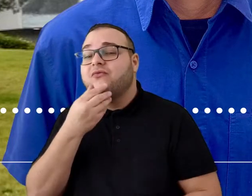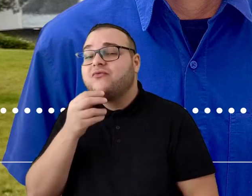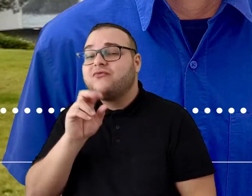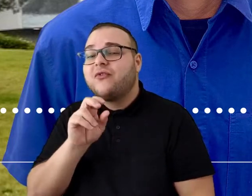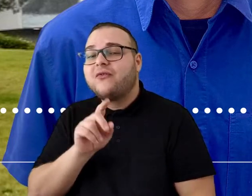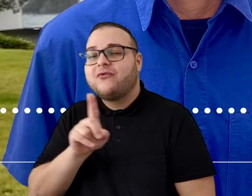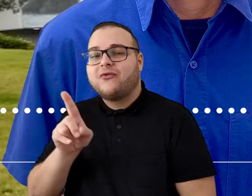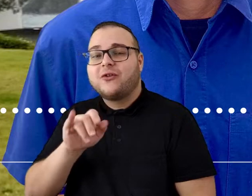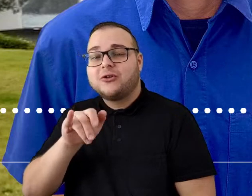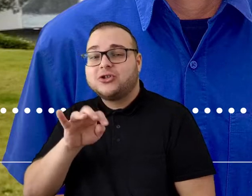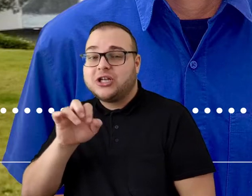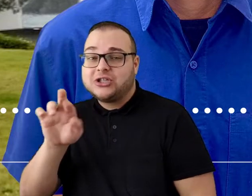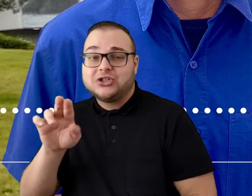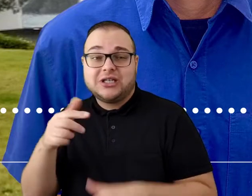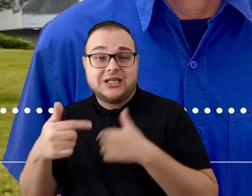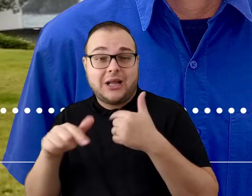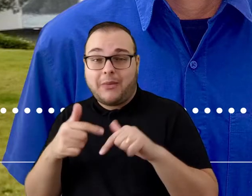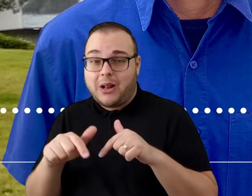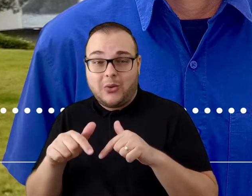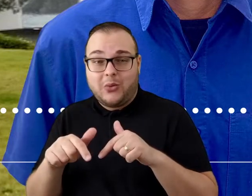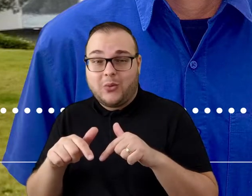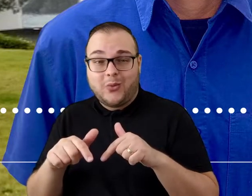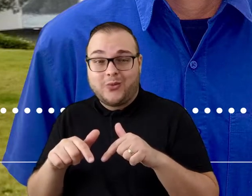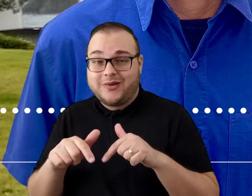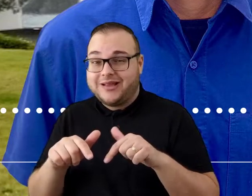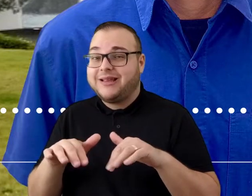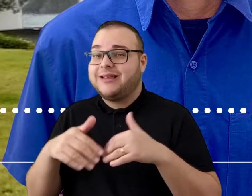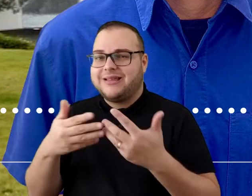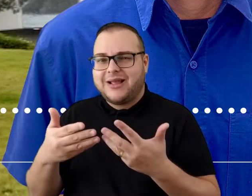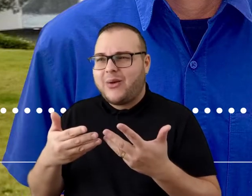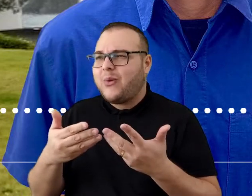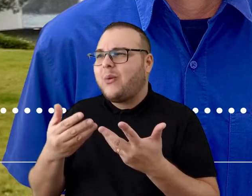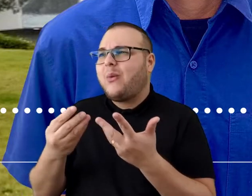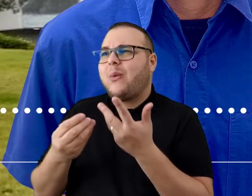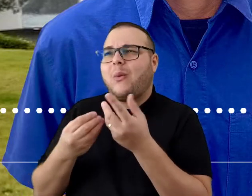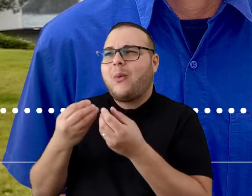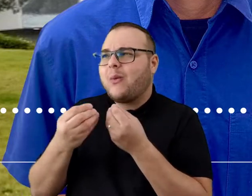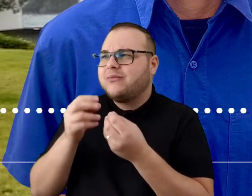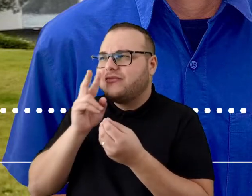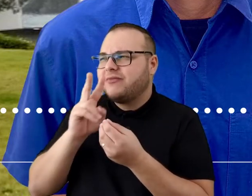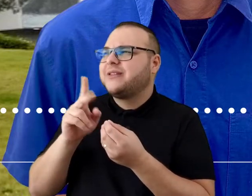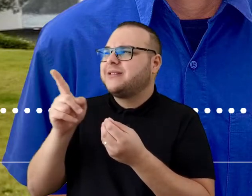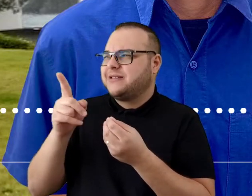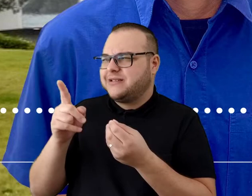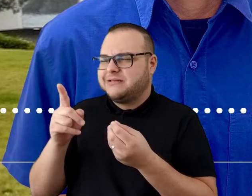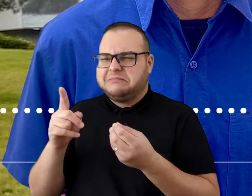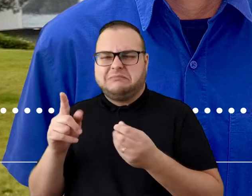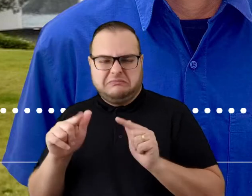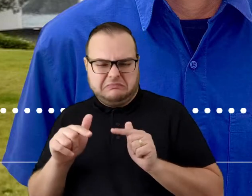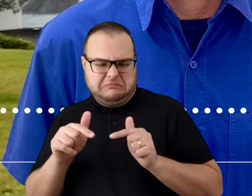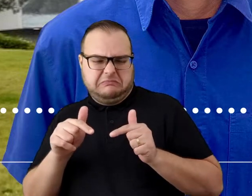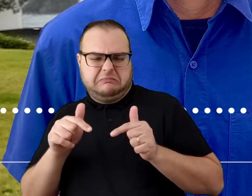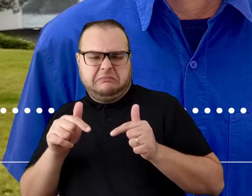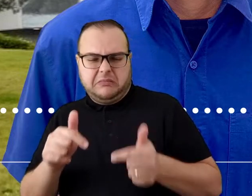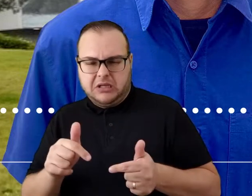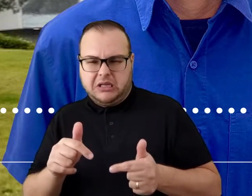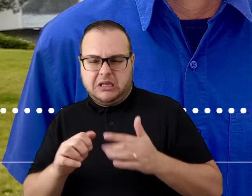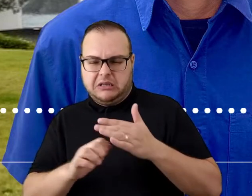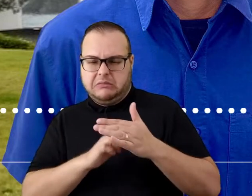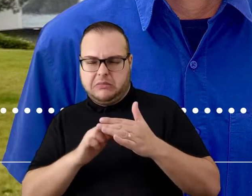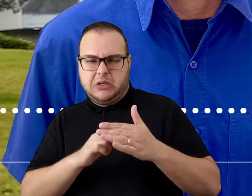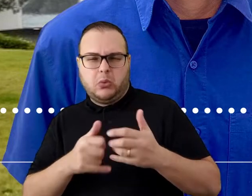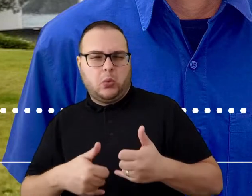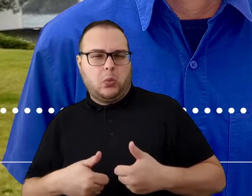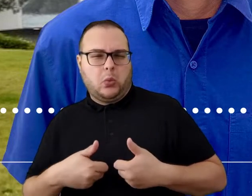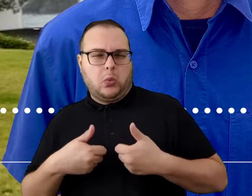na CBA, né? Então não tem como você se inspirar e não perceber o vestir a camisa da empresa nesse contexto. Então tem